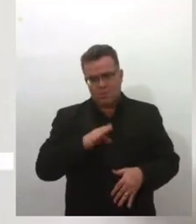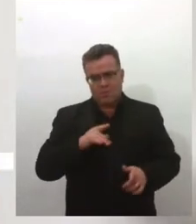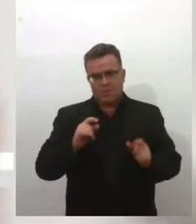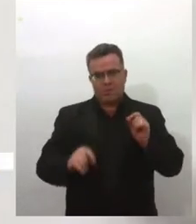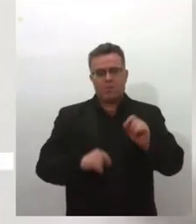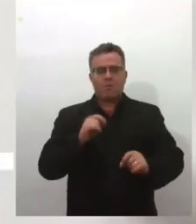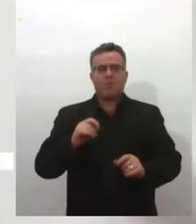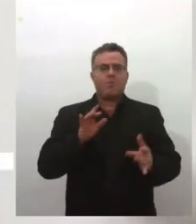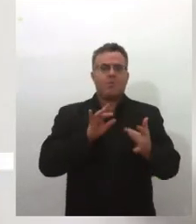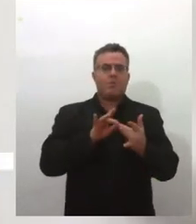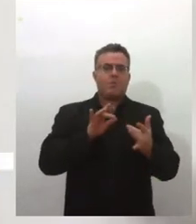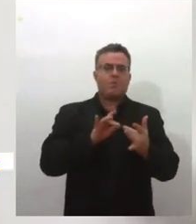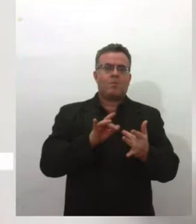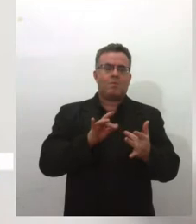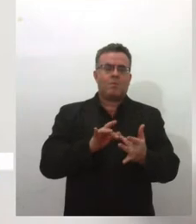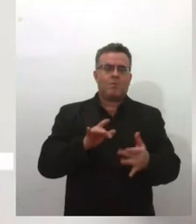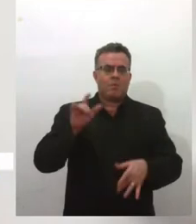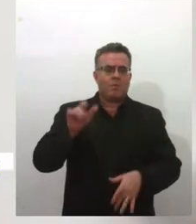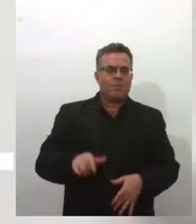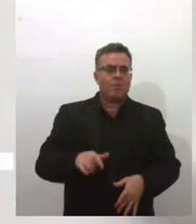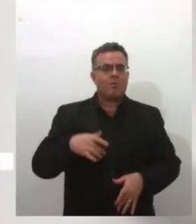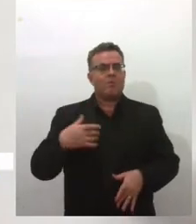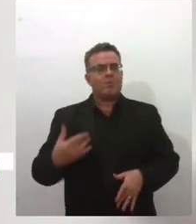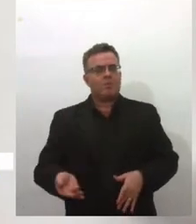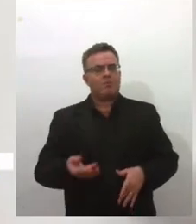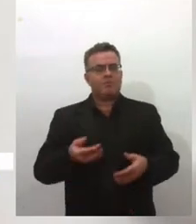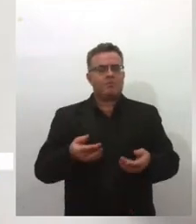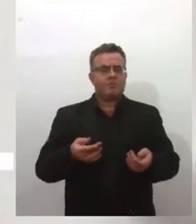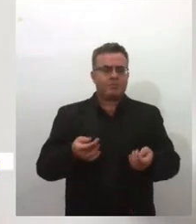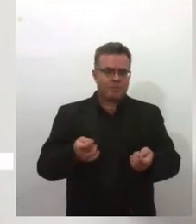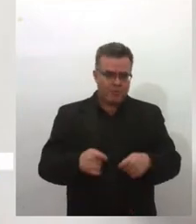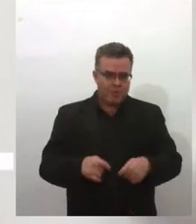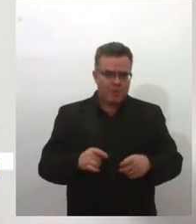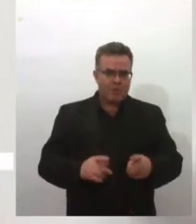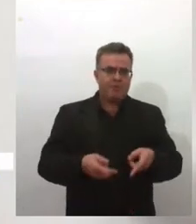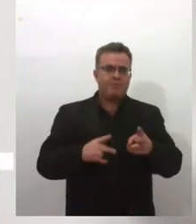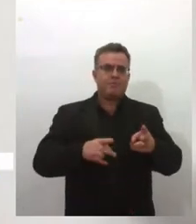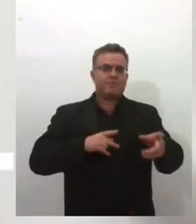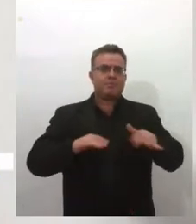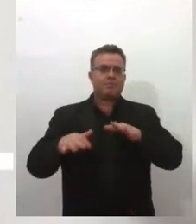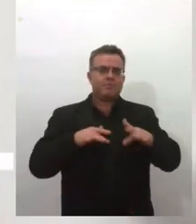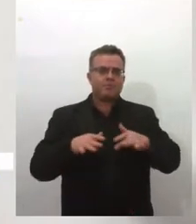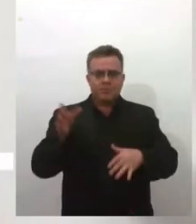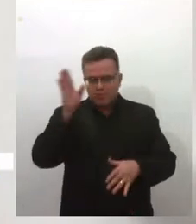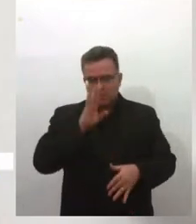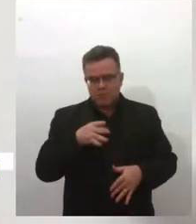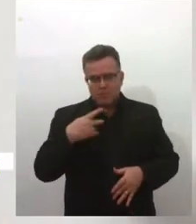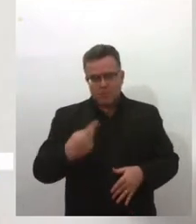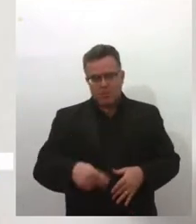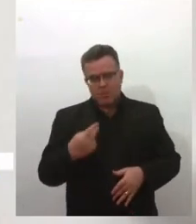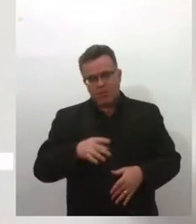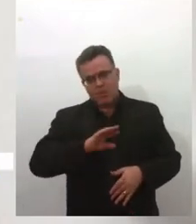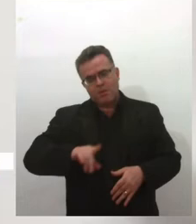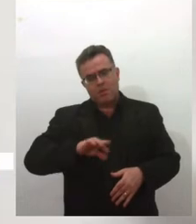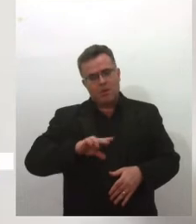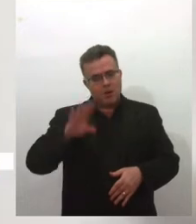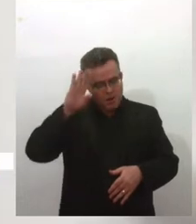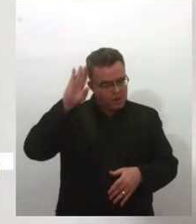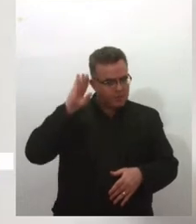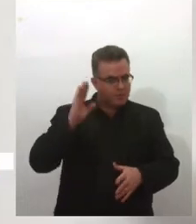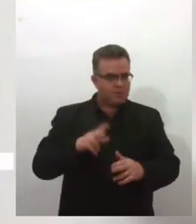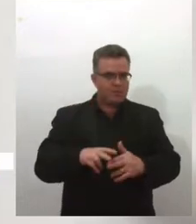primeiro contato que a Marie Curie, ela tem com o movimento feminista brasileiro, não é com a academia, né, então isso tem